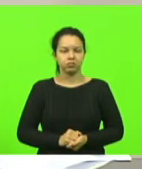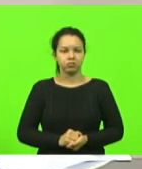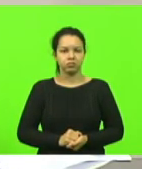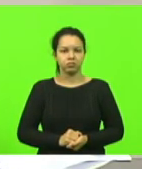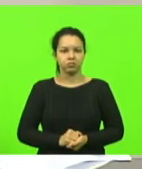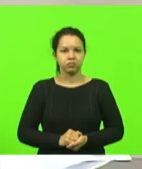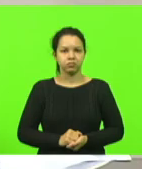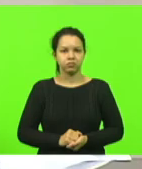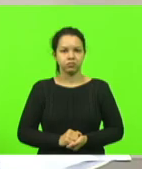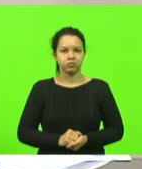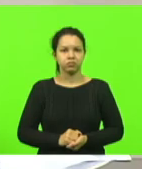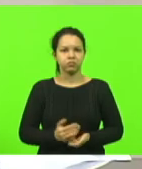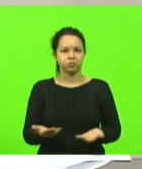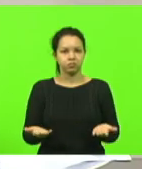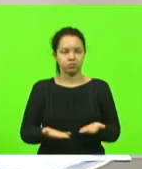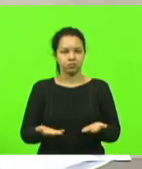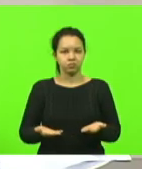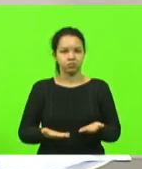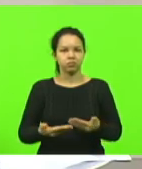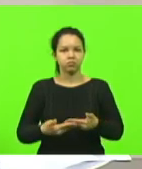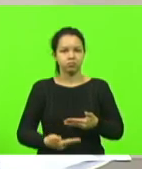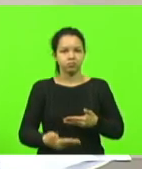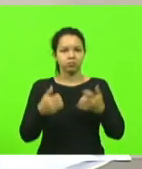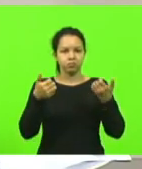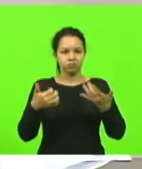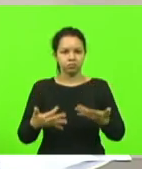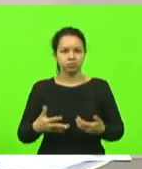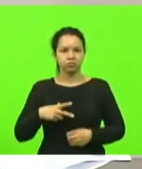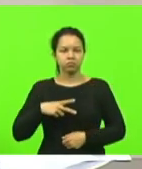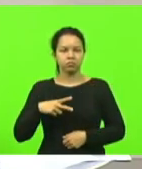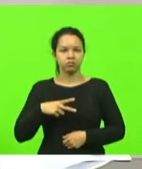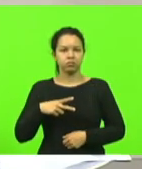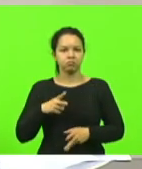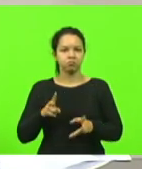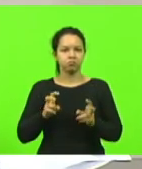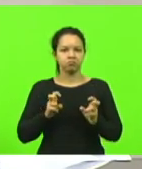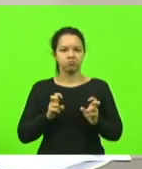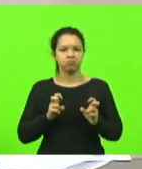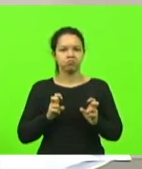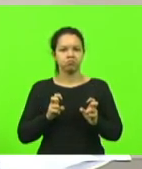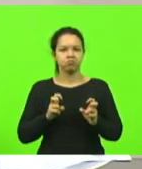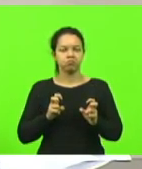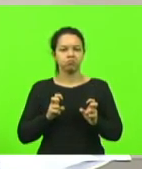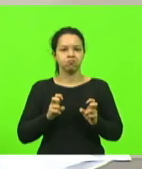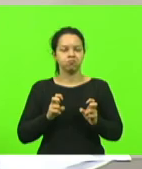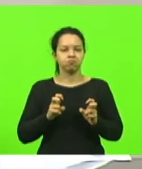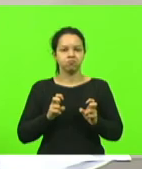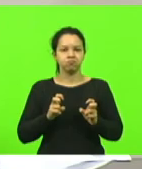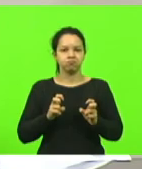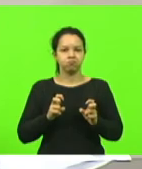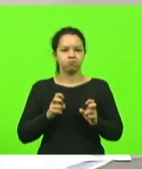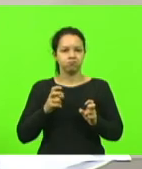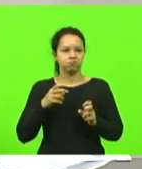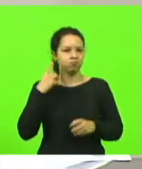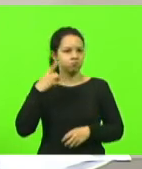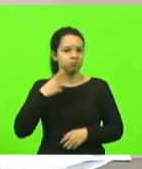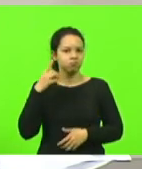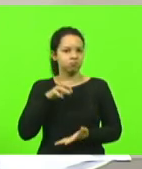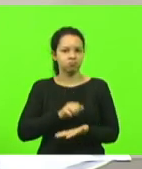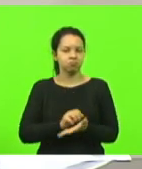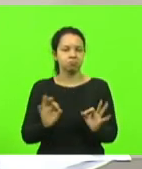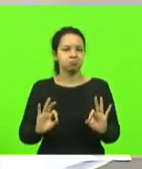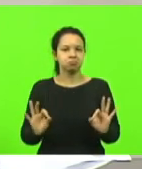Entraremos agora em explicações pessoais, mas percebo aqui que não existe deputados inscritos.